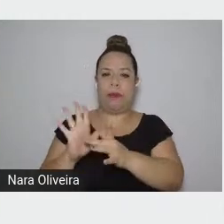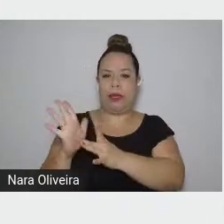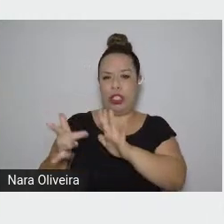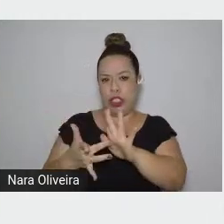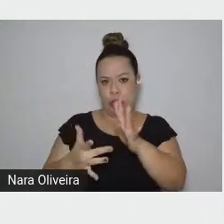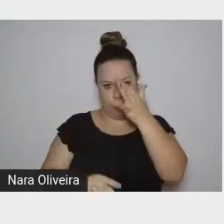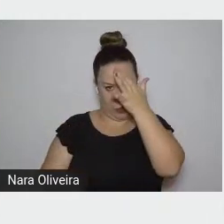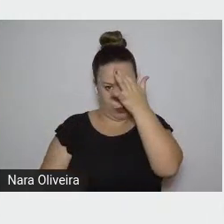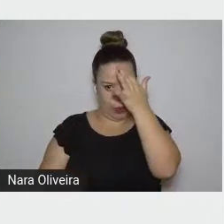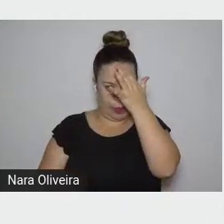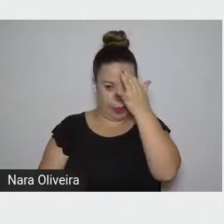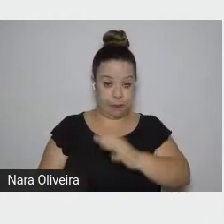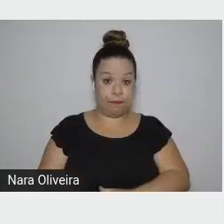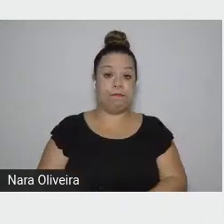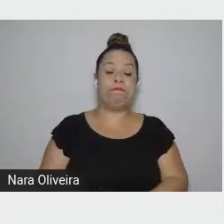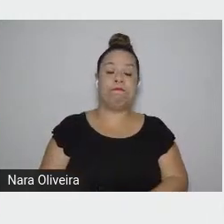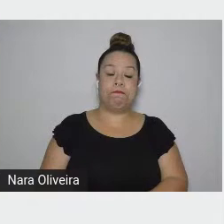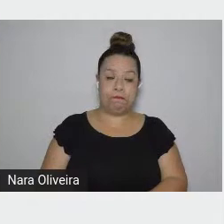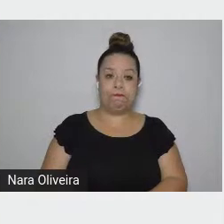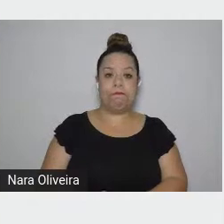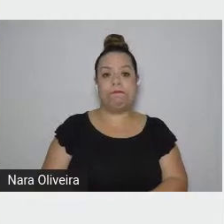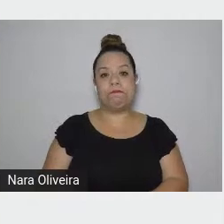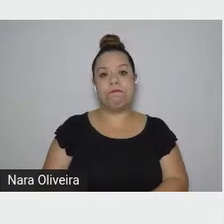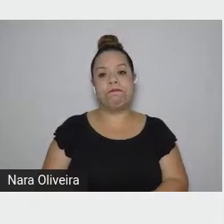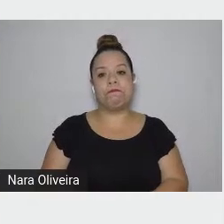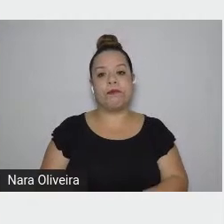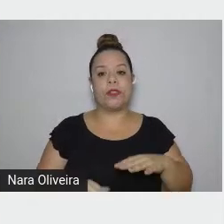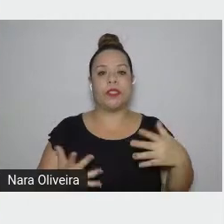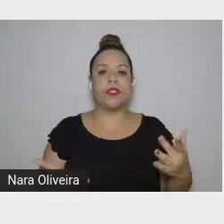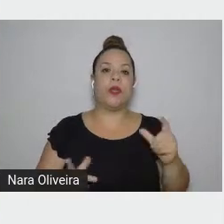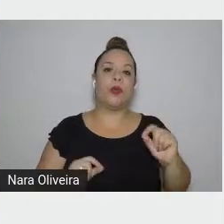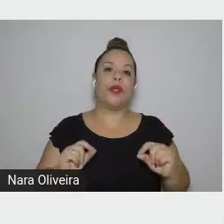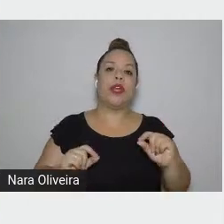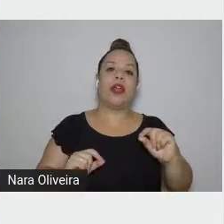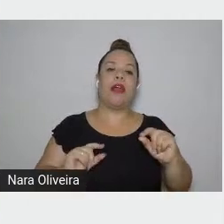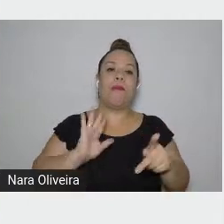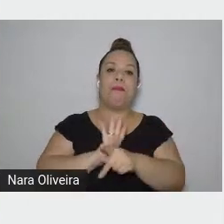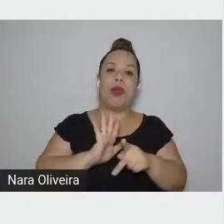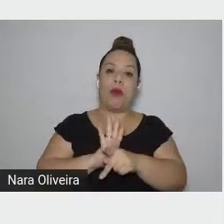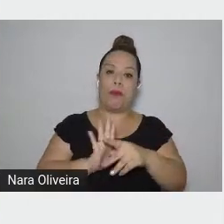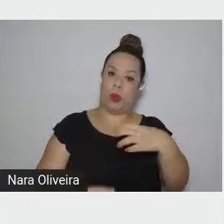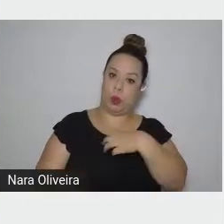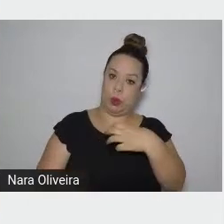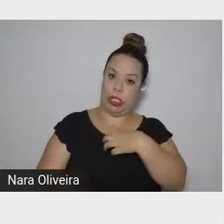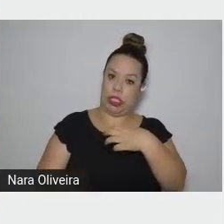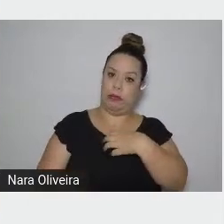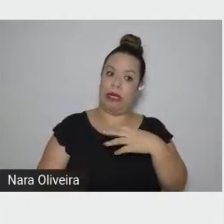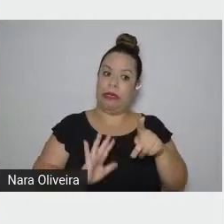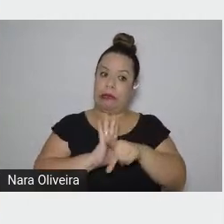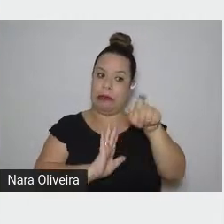A posição de Saramago diante do martírio de Jesus é o do